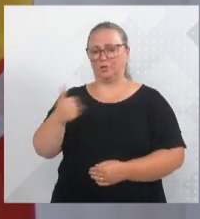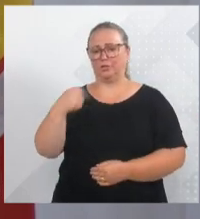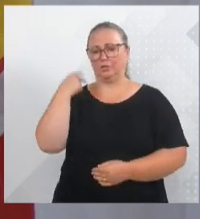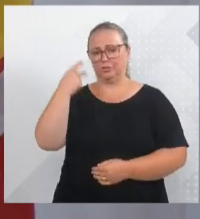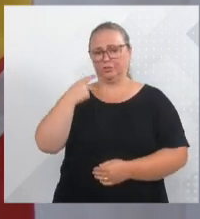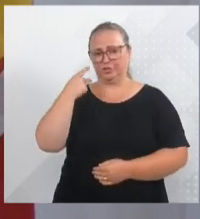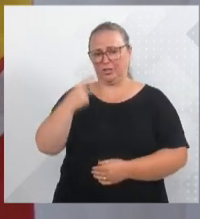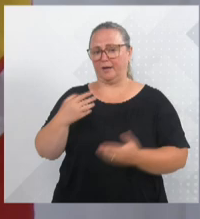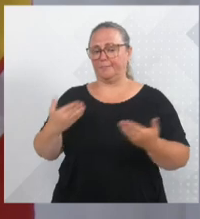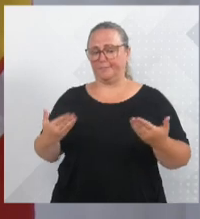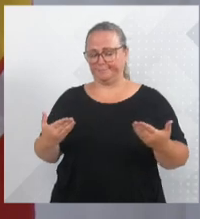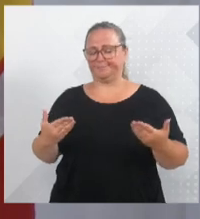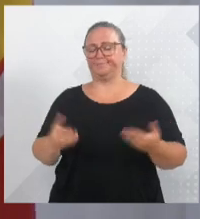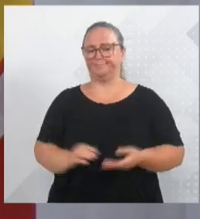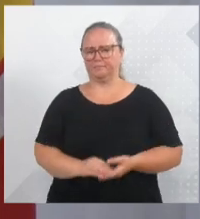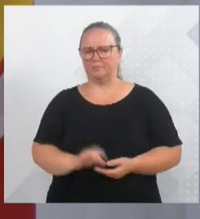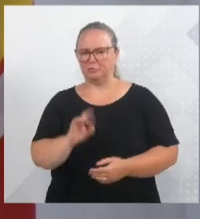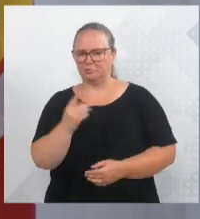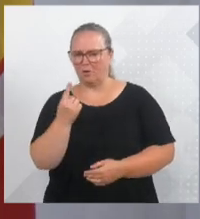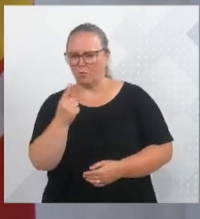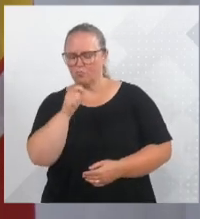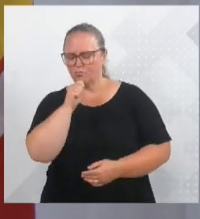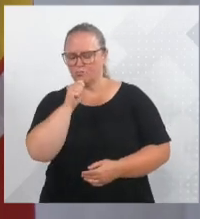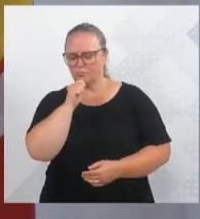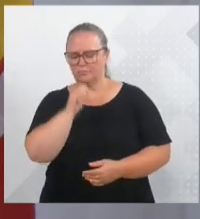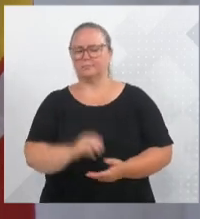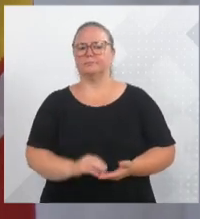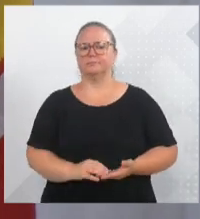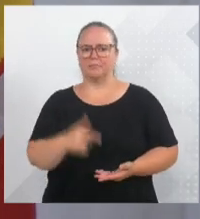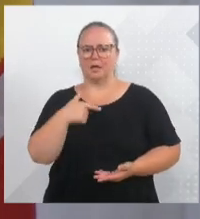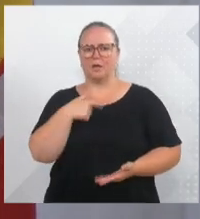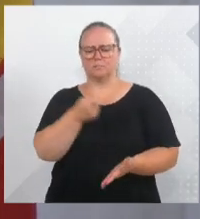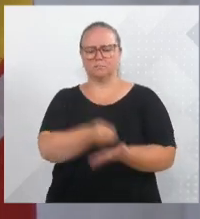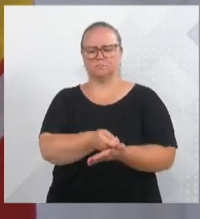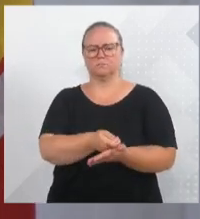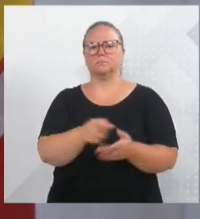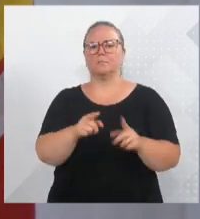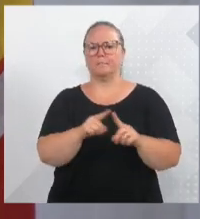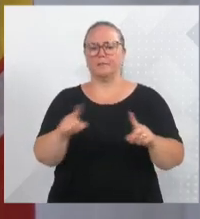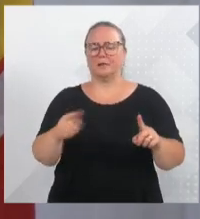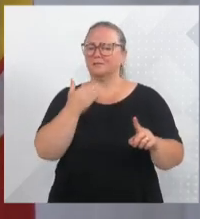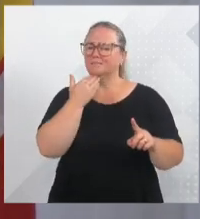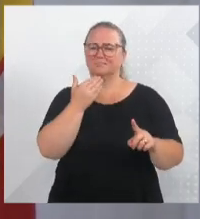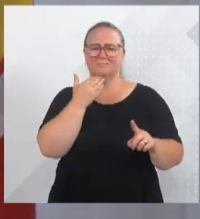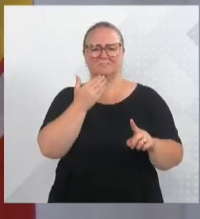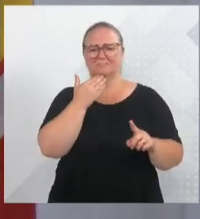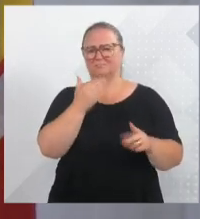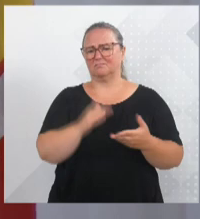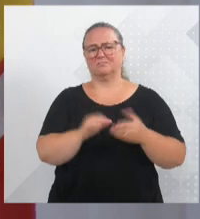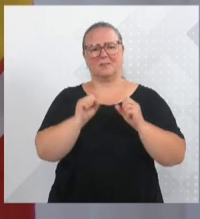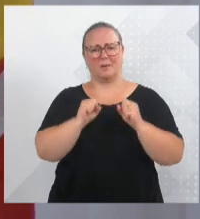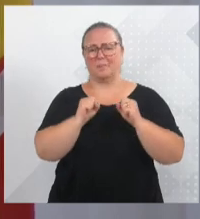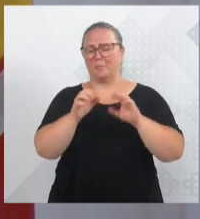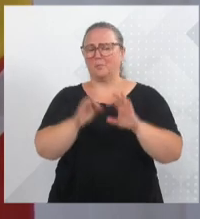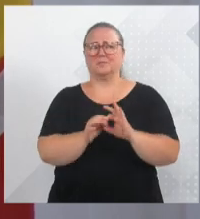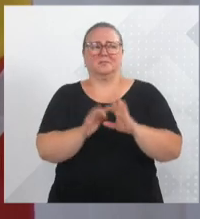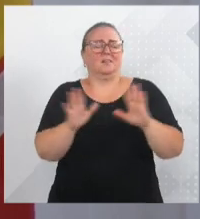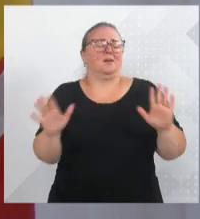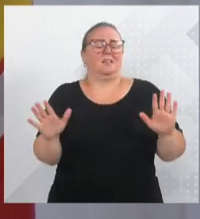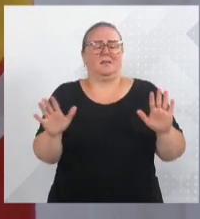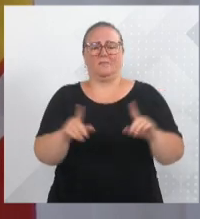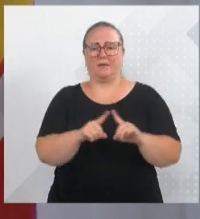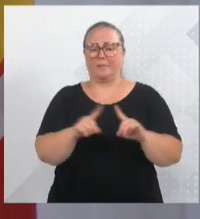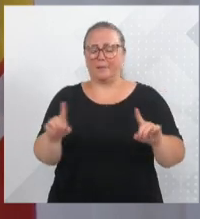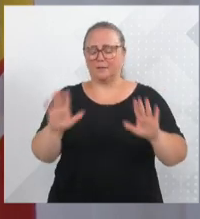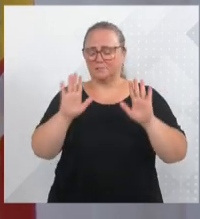vereadores. E são todos, não é só um não. Eu, obviamente, pego um pouco mais firme aqui, mas não adianta, podem fazer o que quiser lá com os diretores, mas